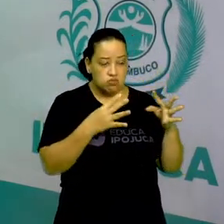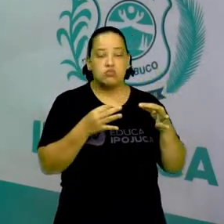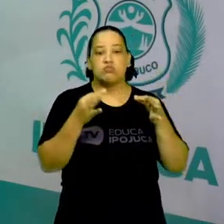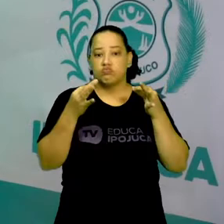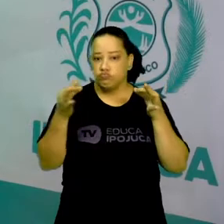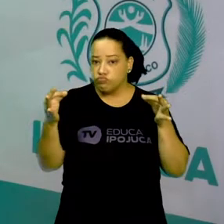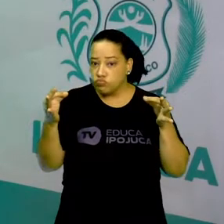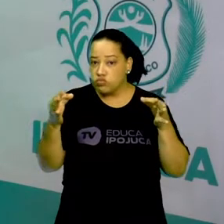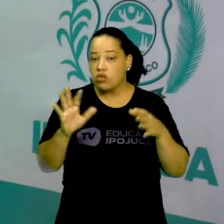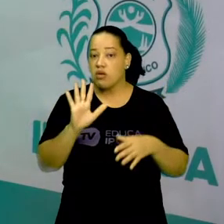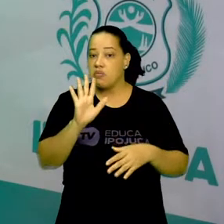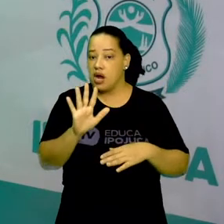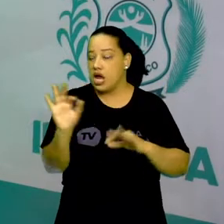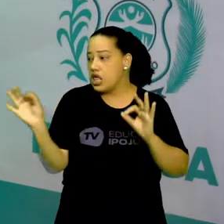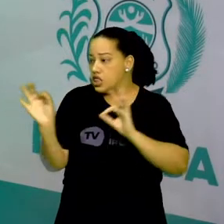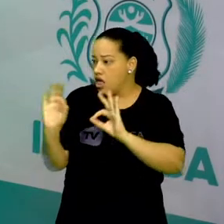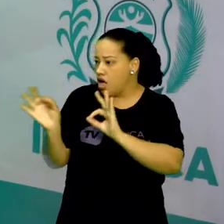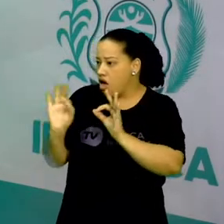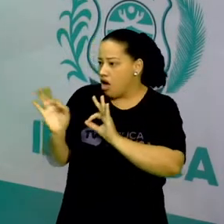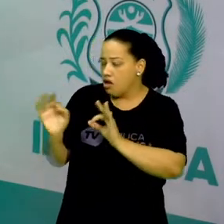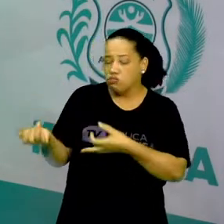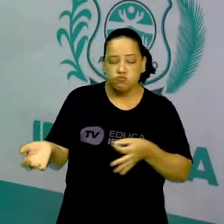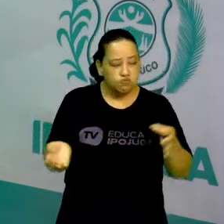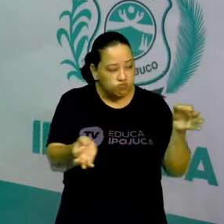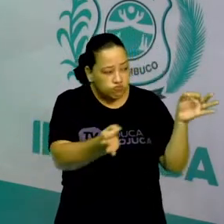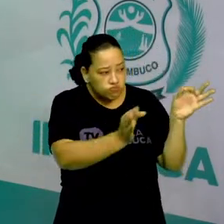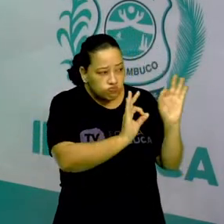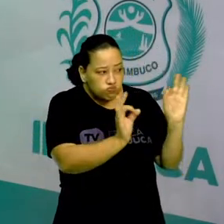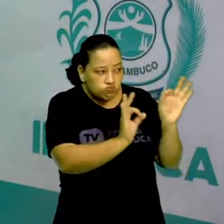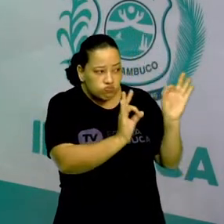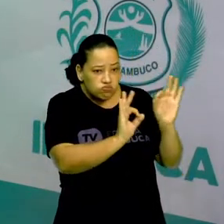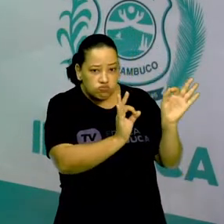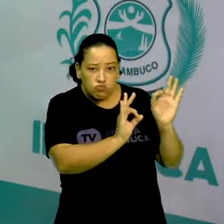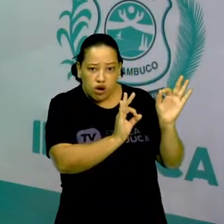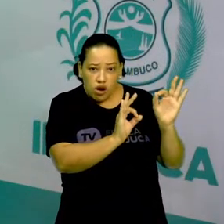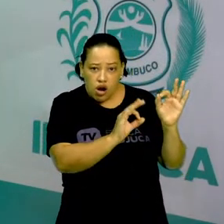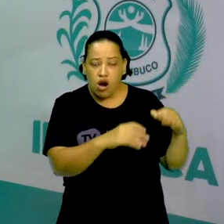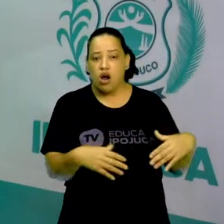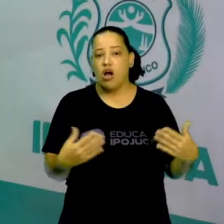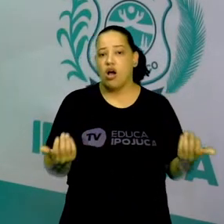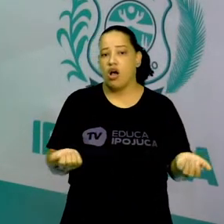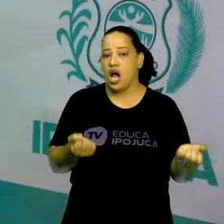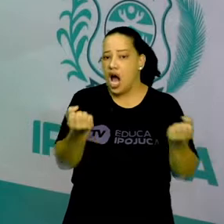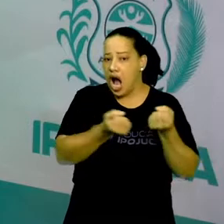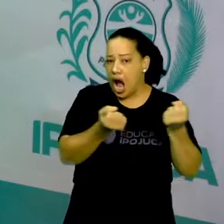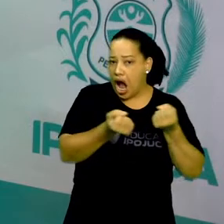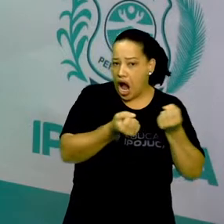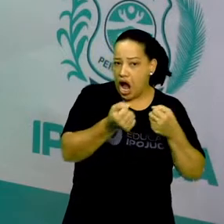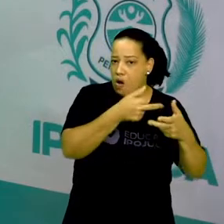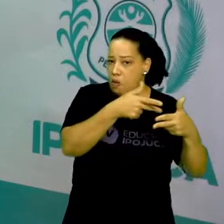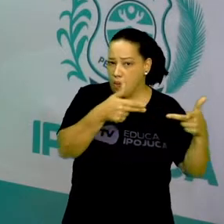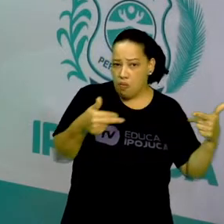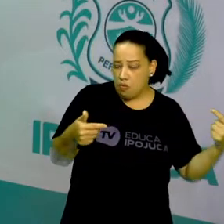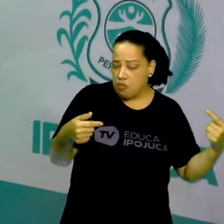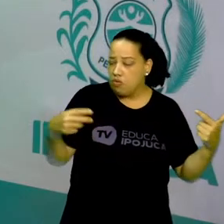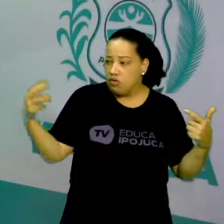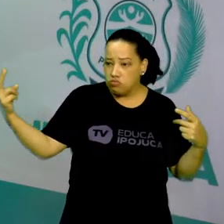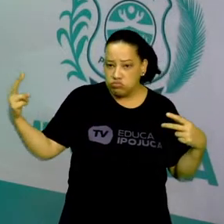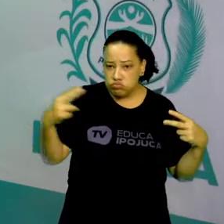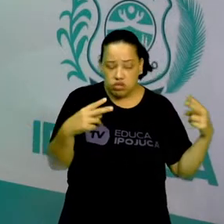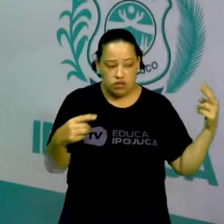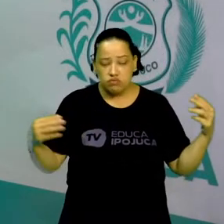se não houver nenhum meio de transporte, passando